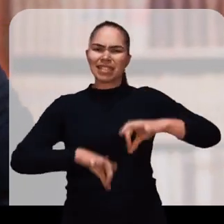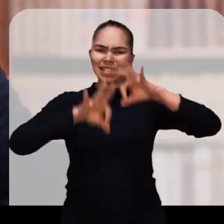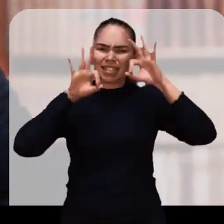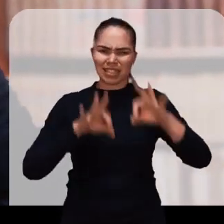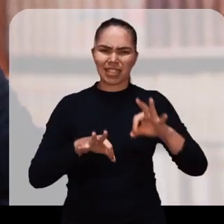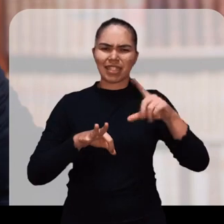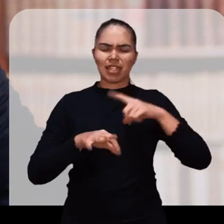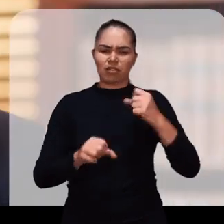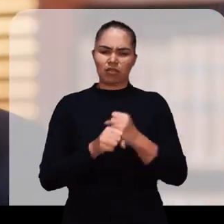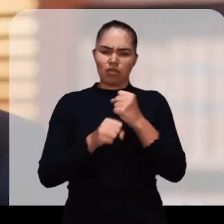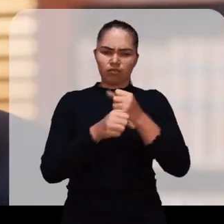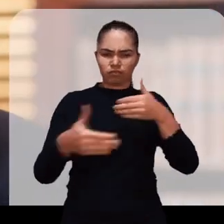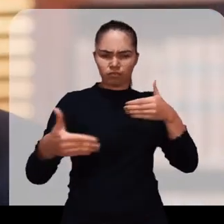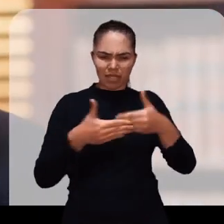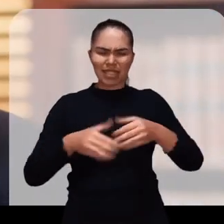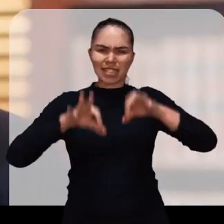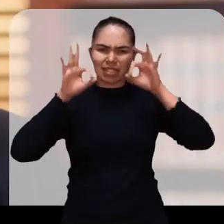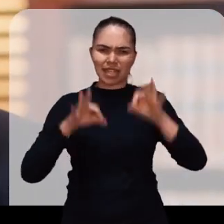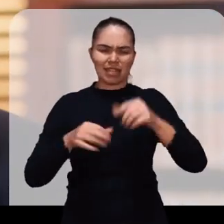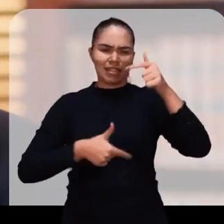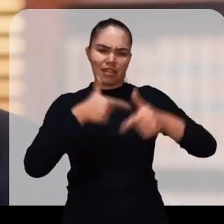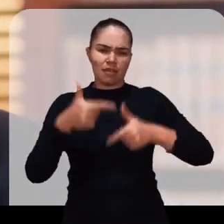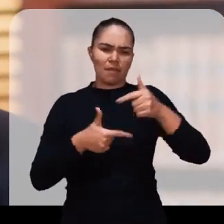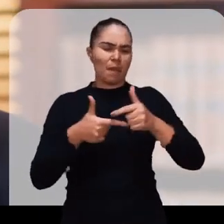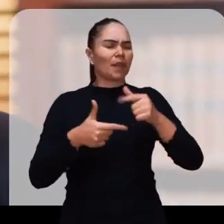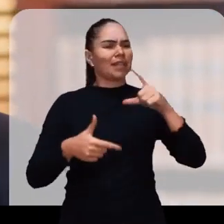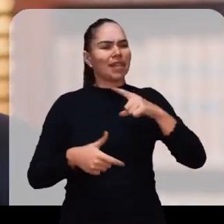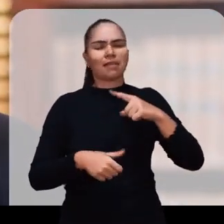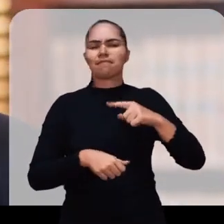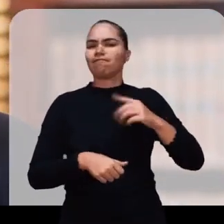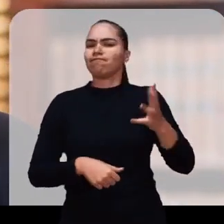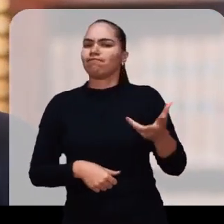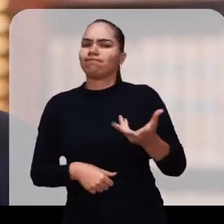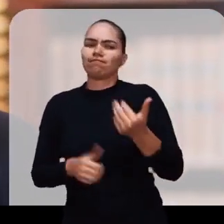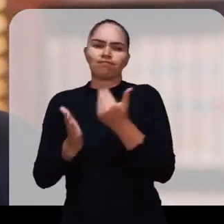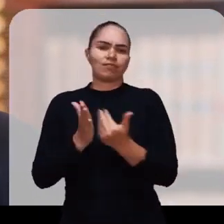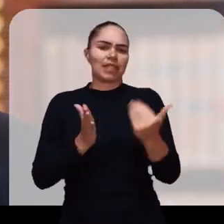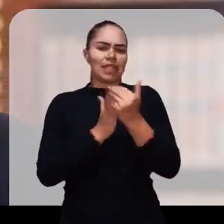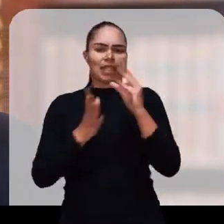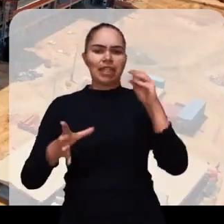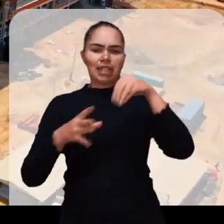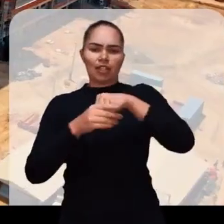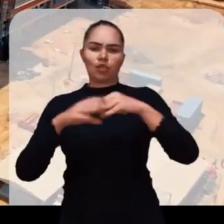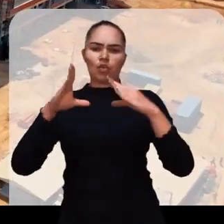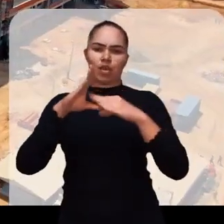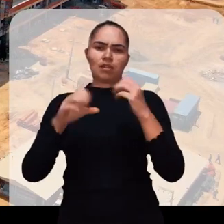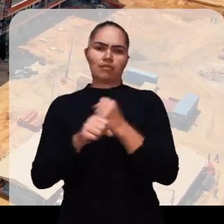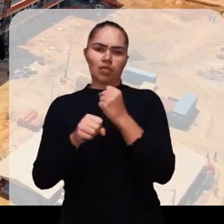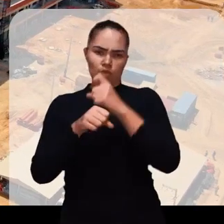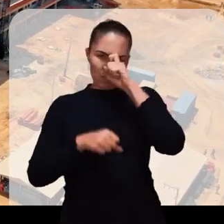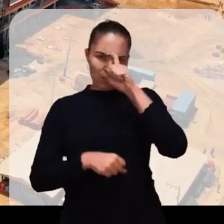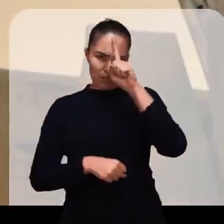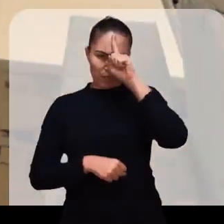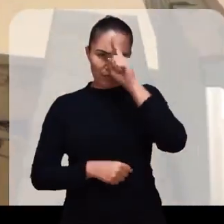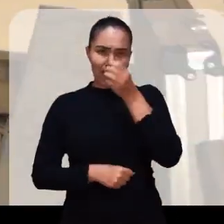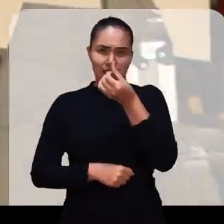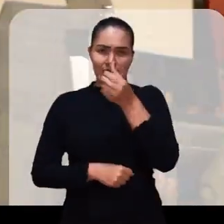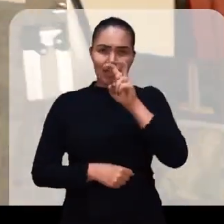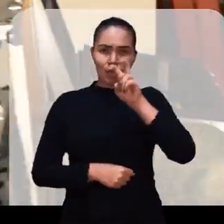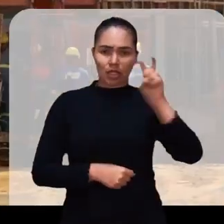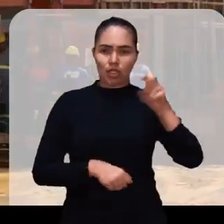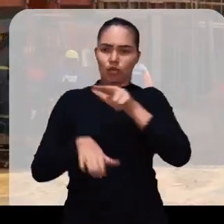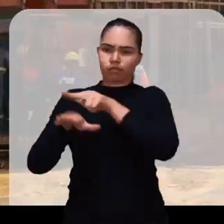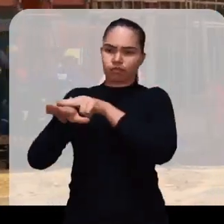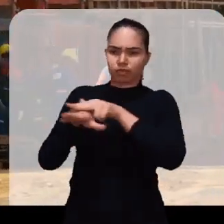E tenha certeza, vou concluir e colocar para funcionar o maior hospital do estado O Hospital Universitário da UES,